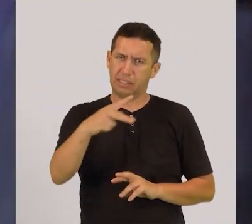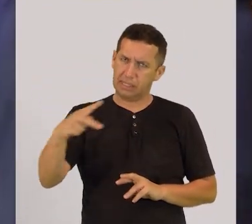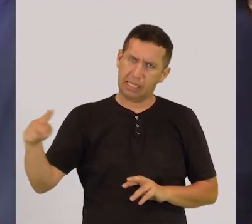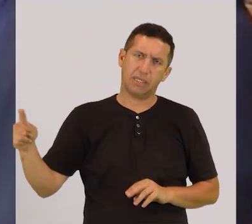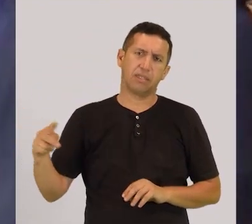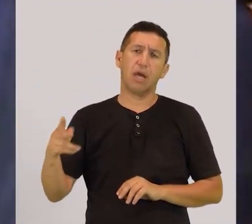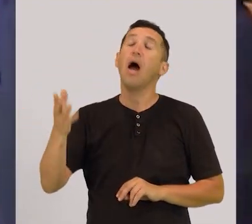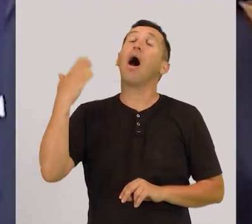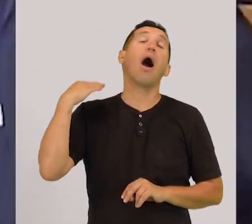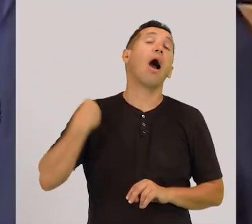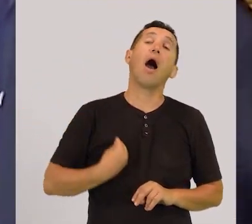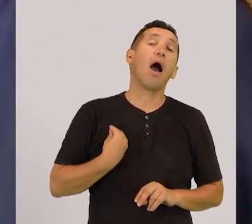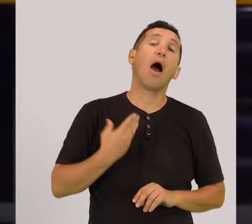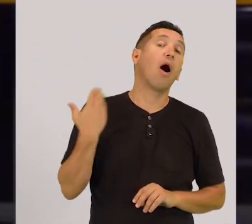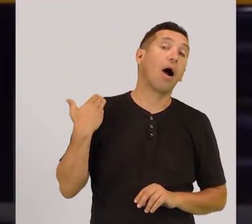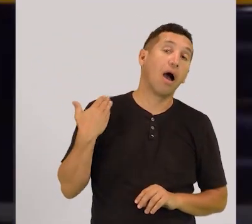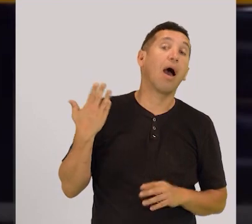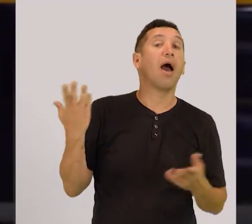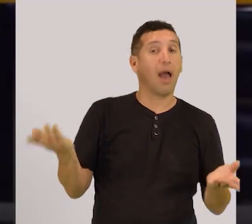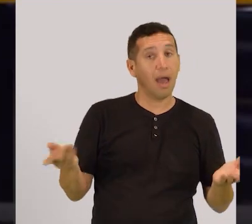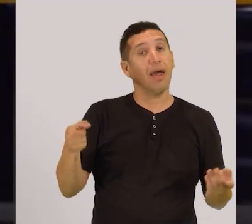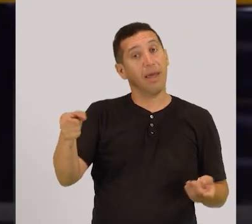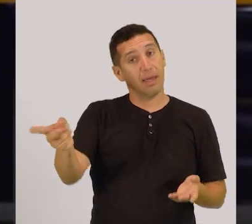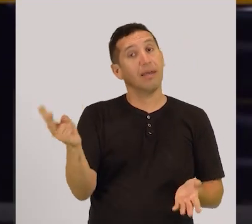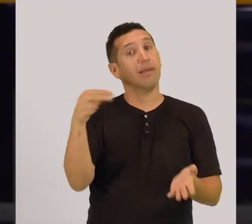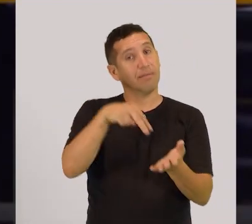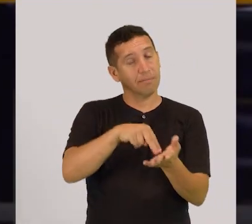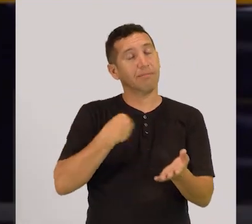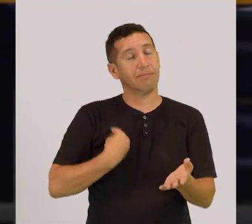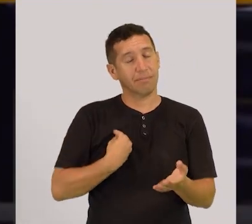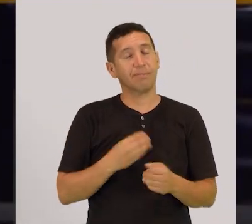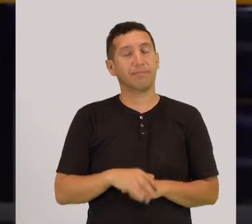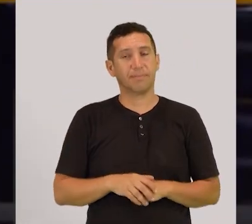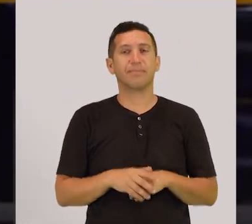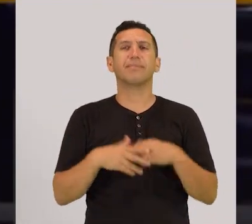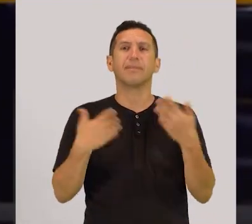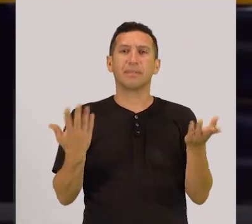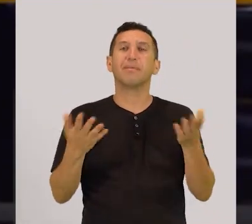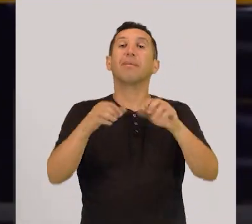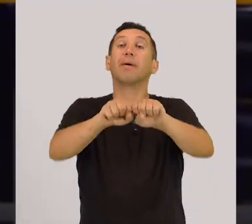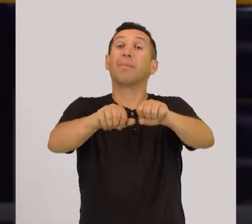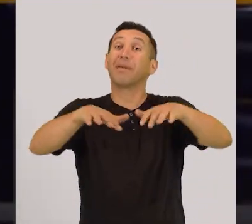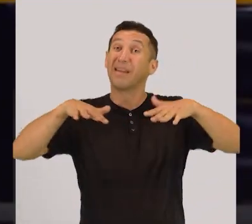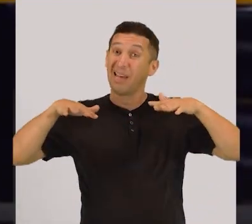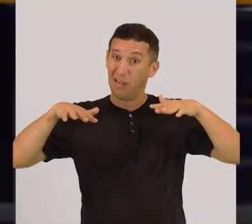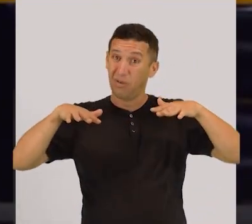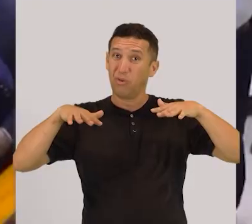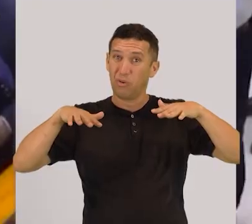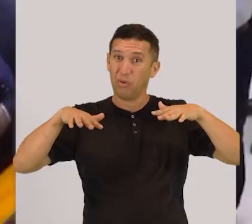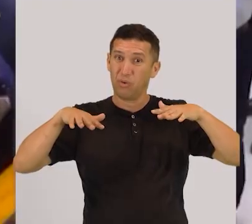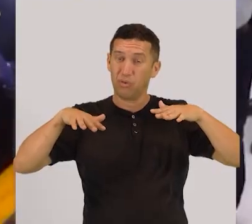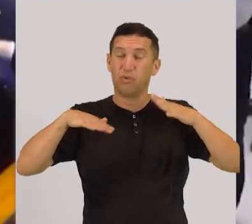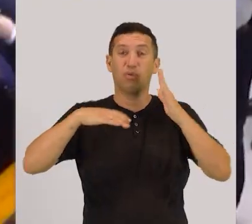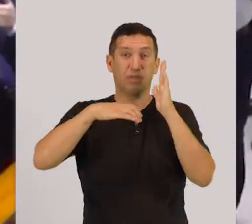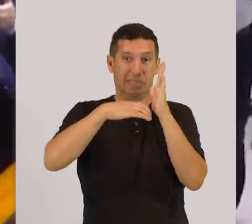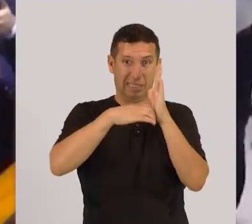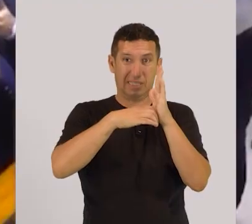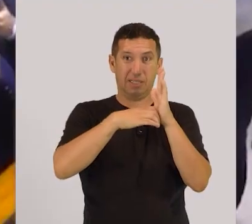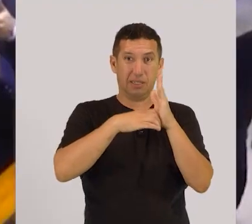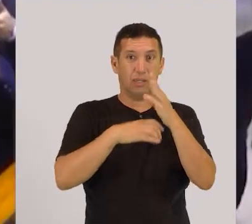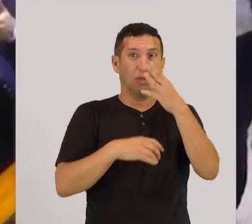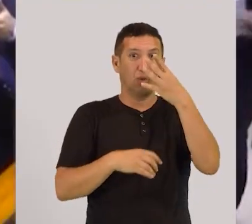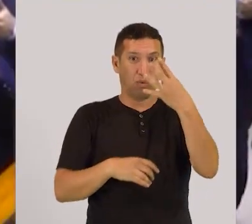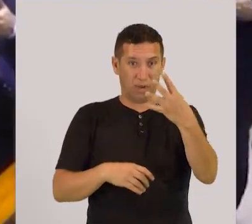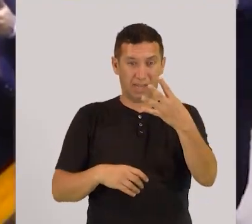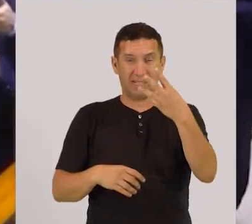quem ocupava a terra? Os índios. Apesar da decisão do STF, no plenário do Senado Federal, os parlamentares aprovaram,